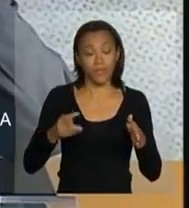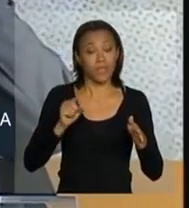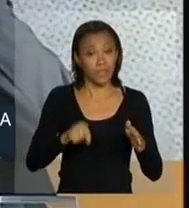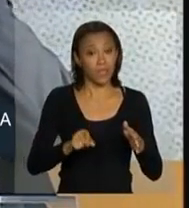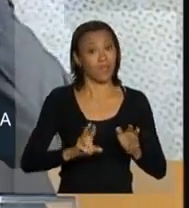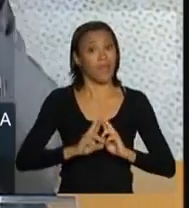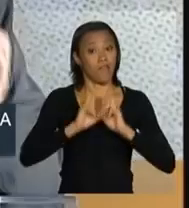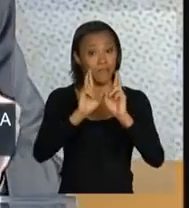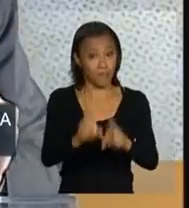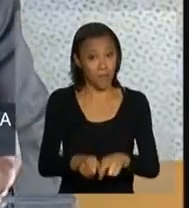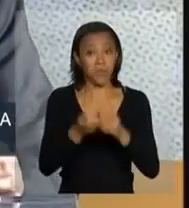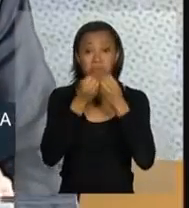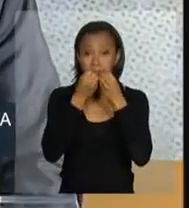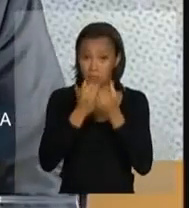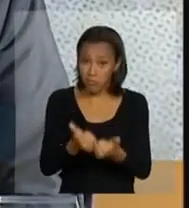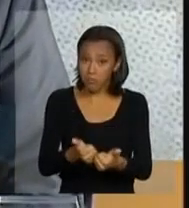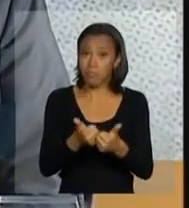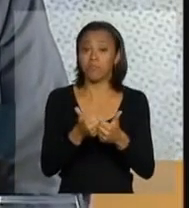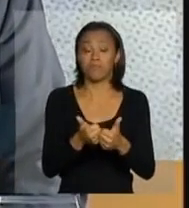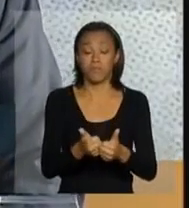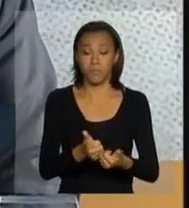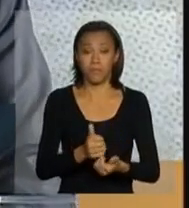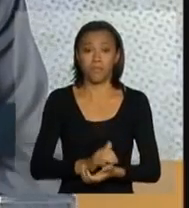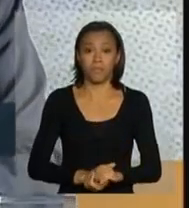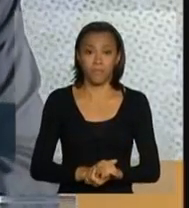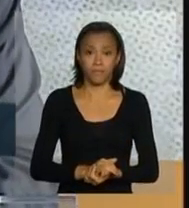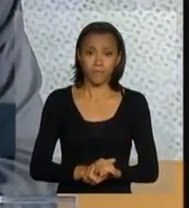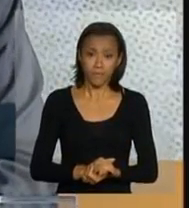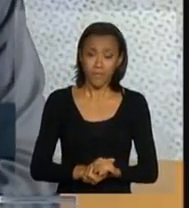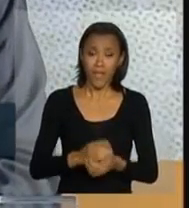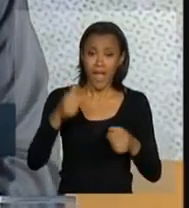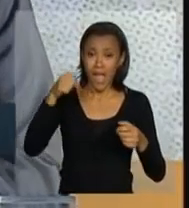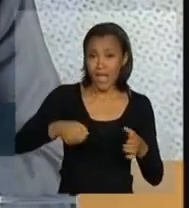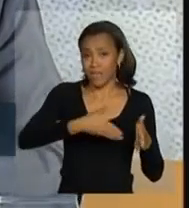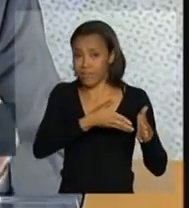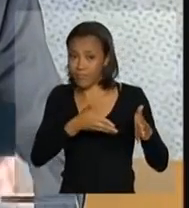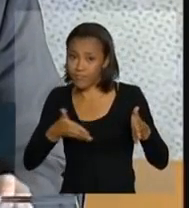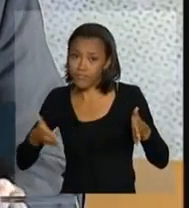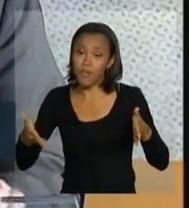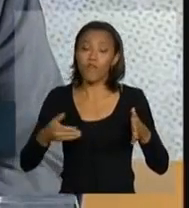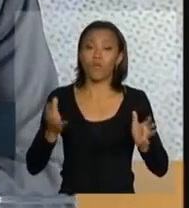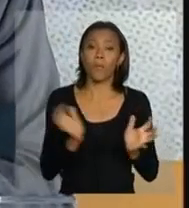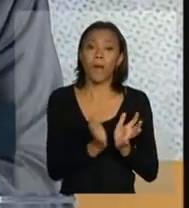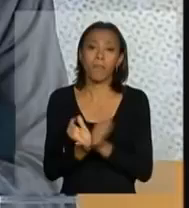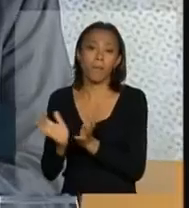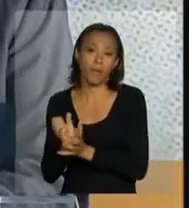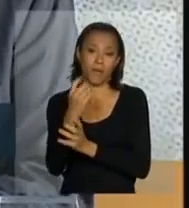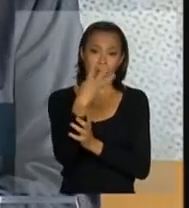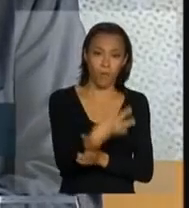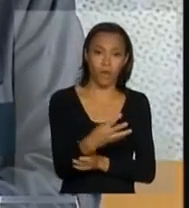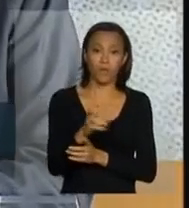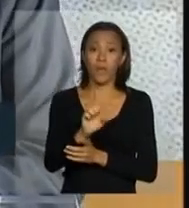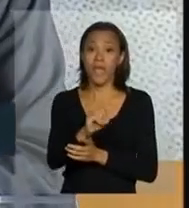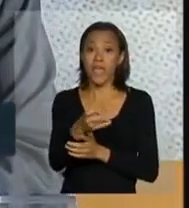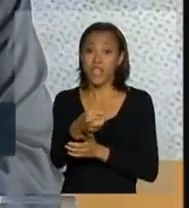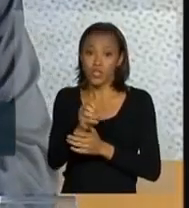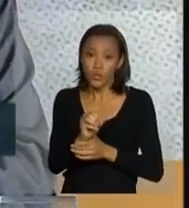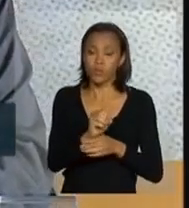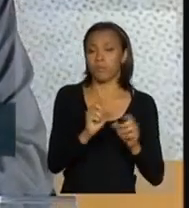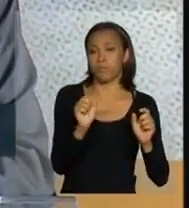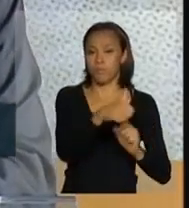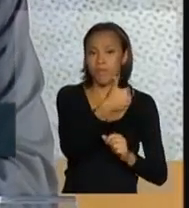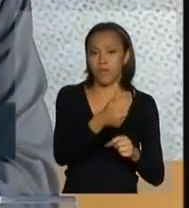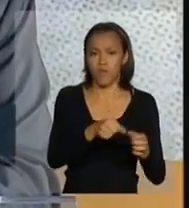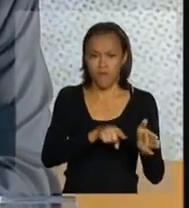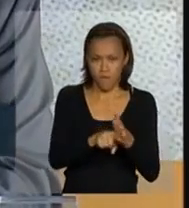considero muito positivos. Essas ações foram fundadas em quatro eixos. O primeiro, a fiscalização